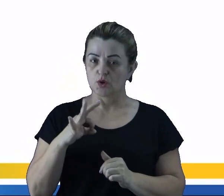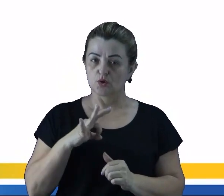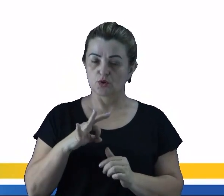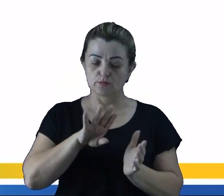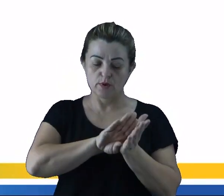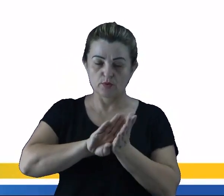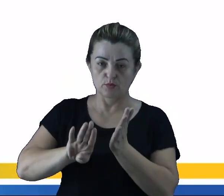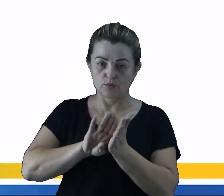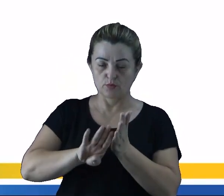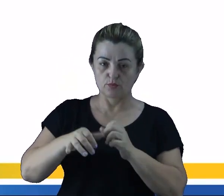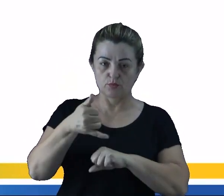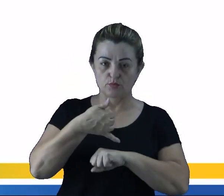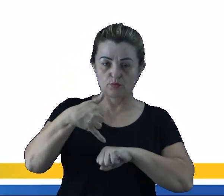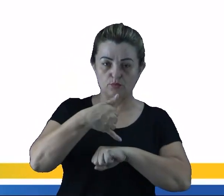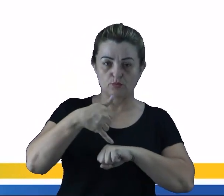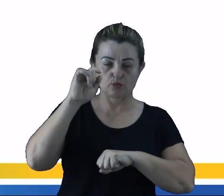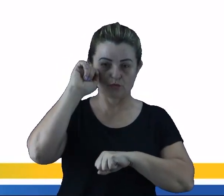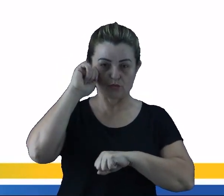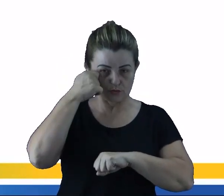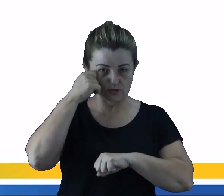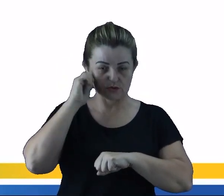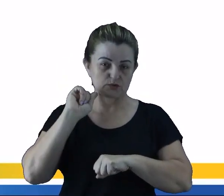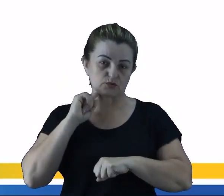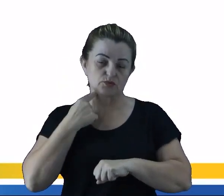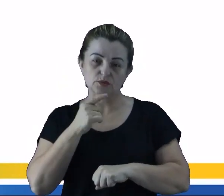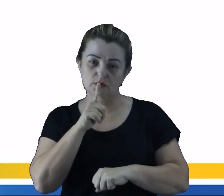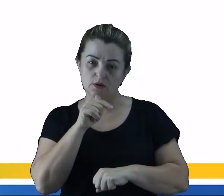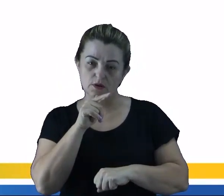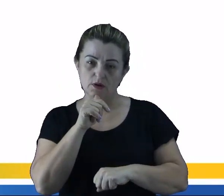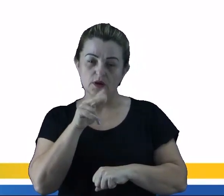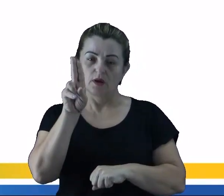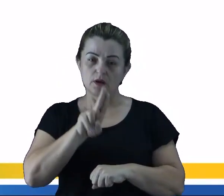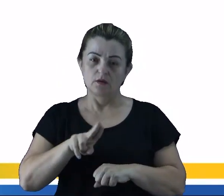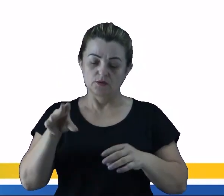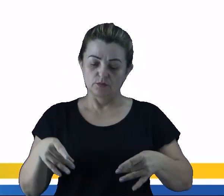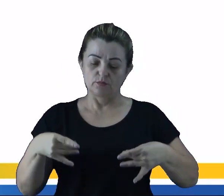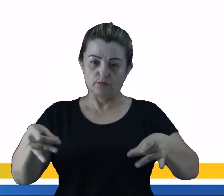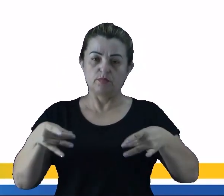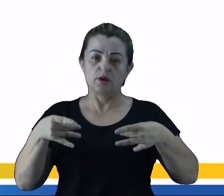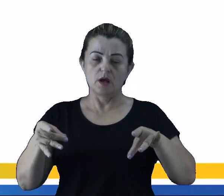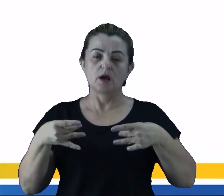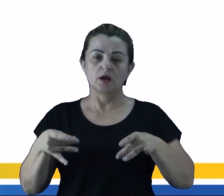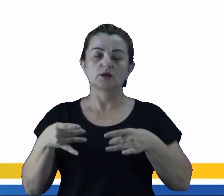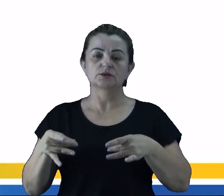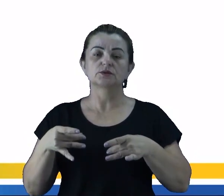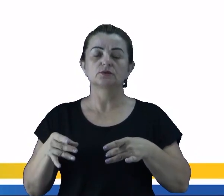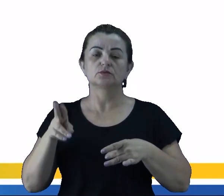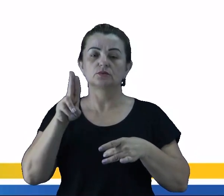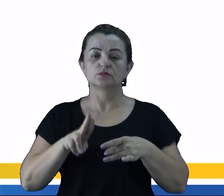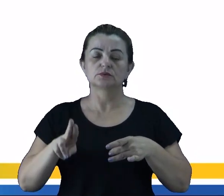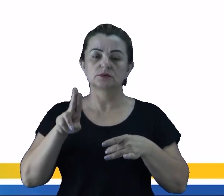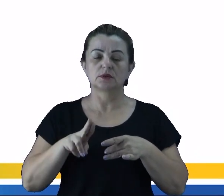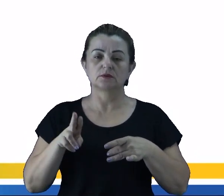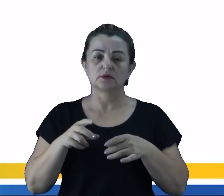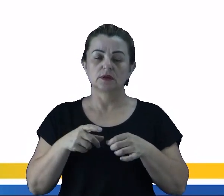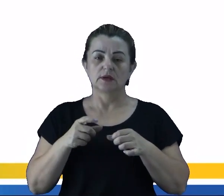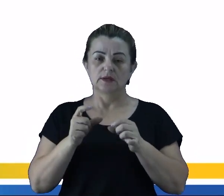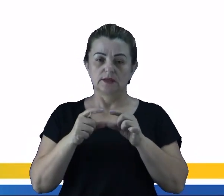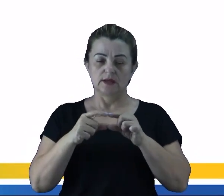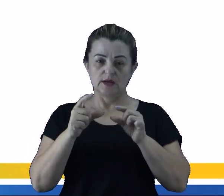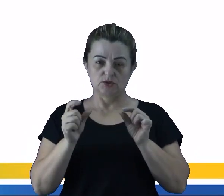petróleo contaminando da água. Vai utilizar um plástico produzido a partir do líquido da castanha no caju,